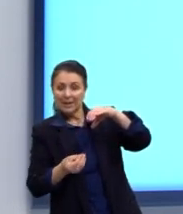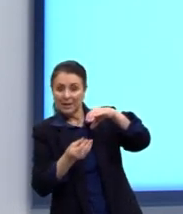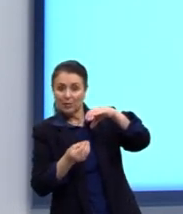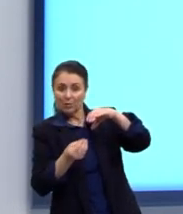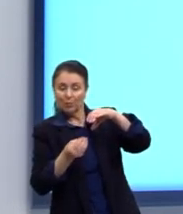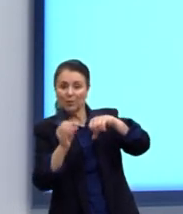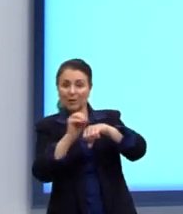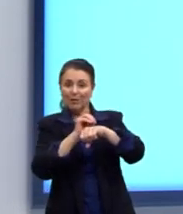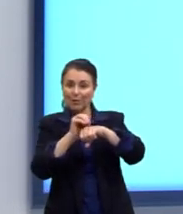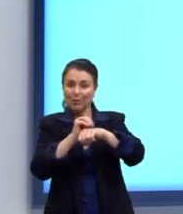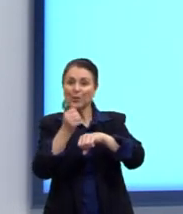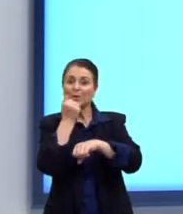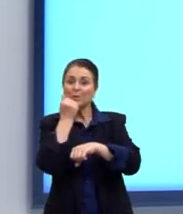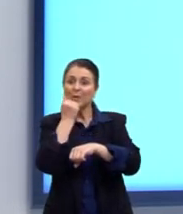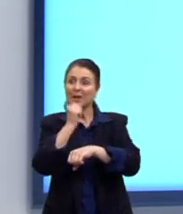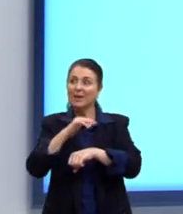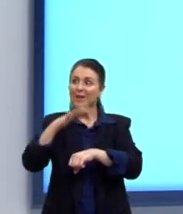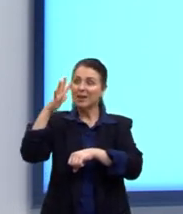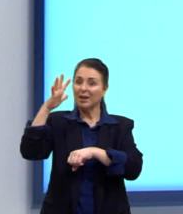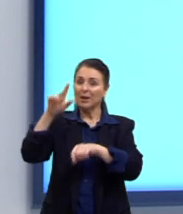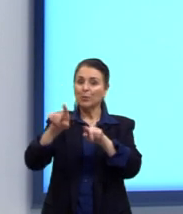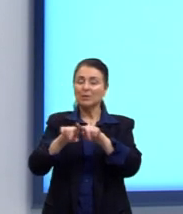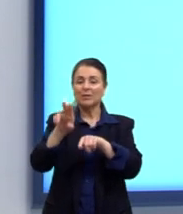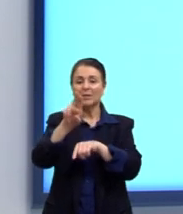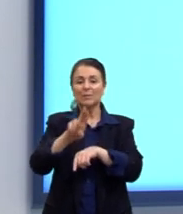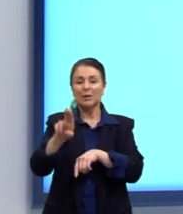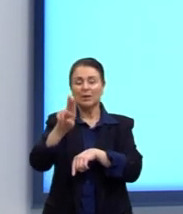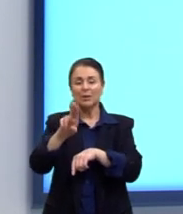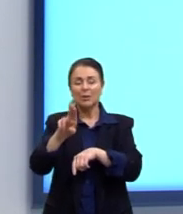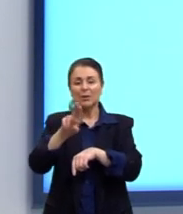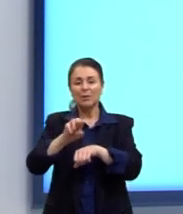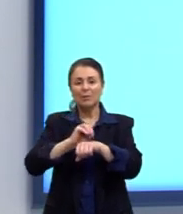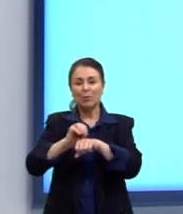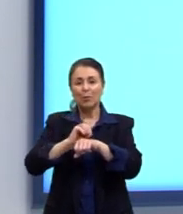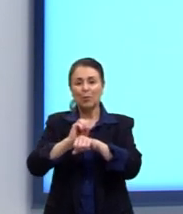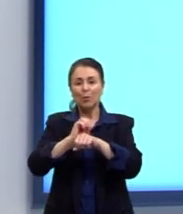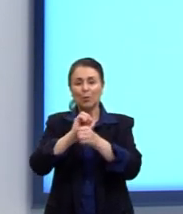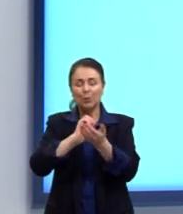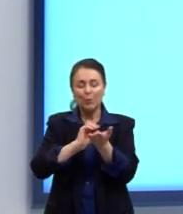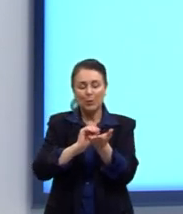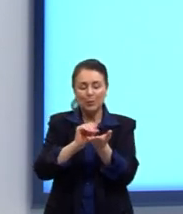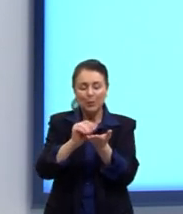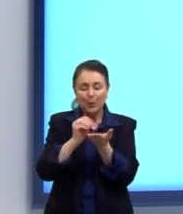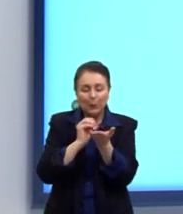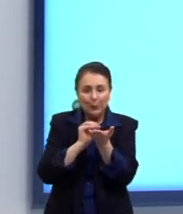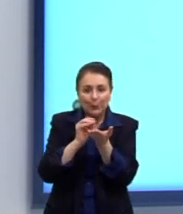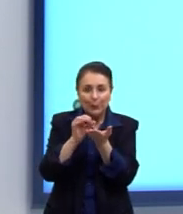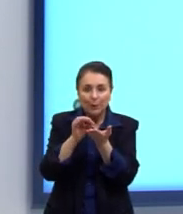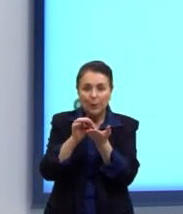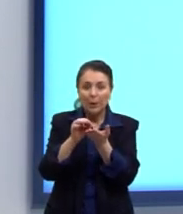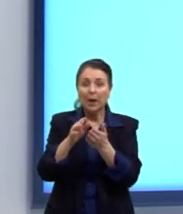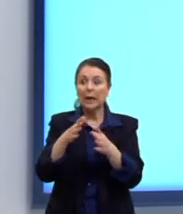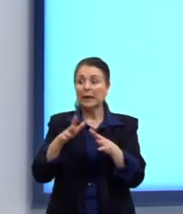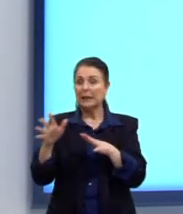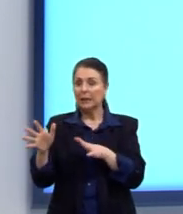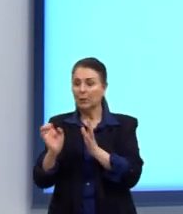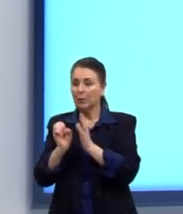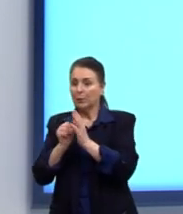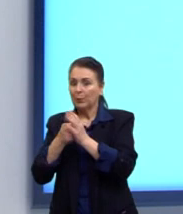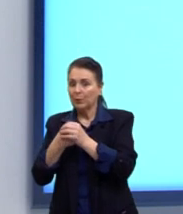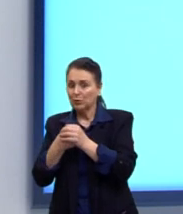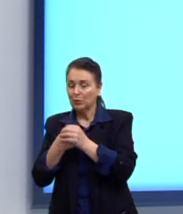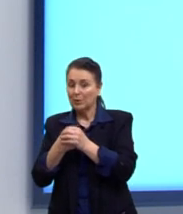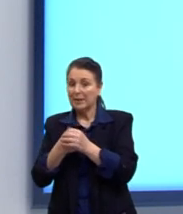preciosos, como ouro em pó. Desse modo, era possível passar pelas casas de fundição sem